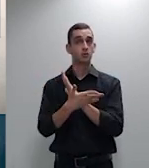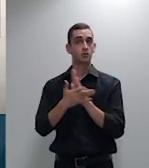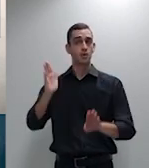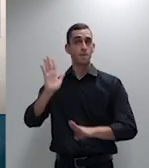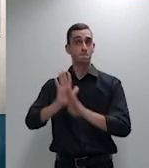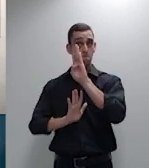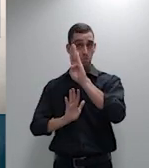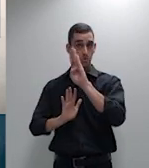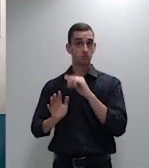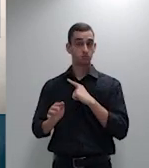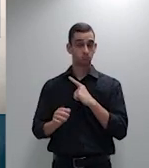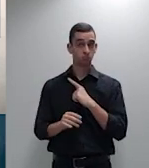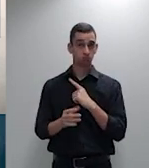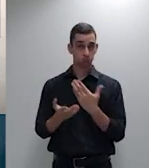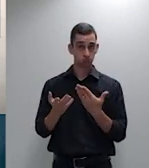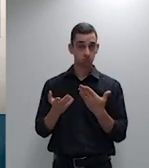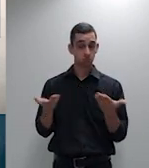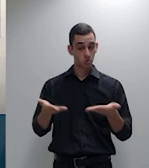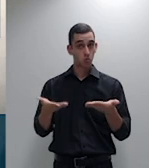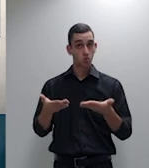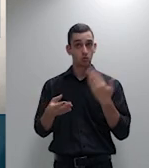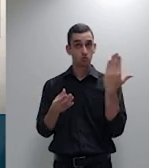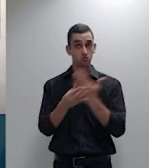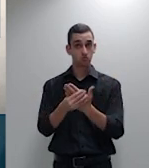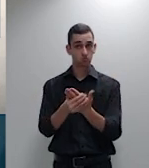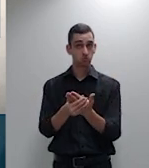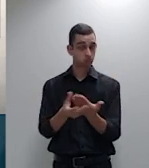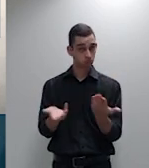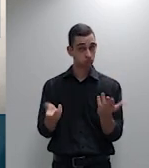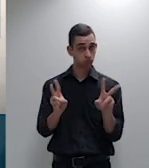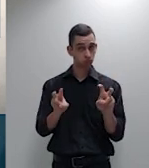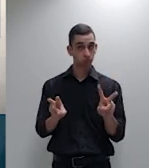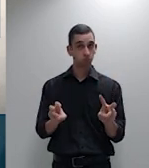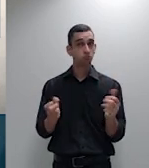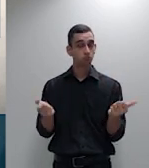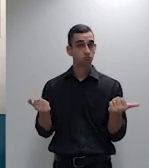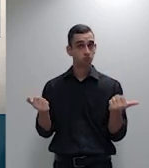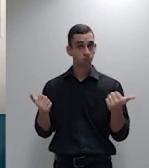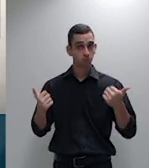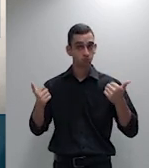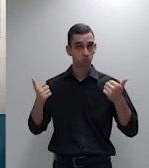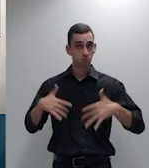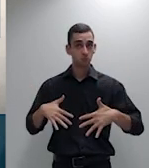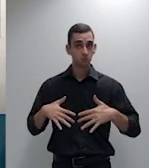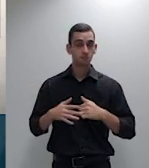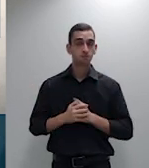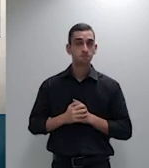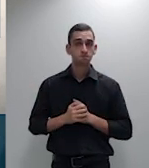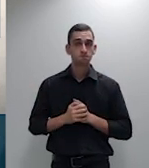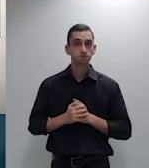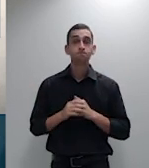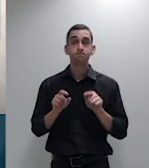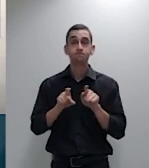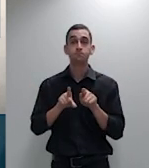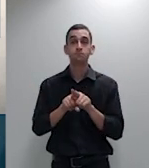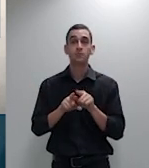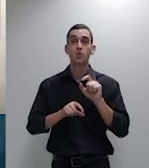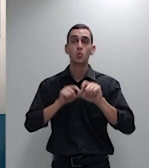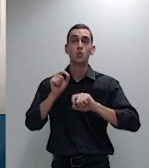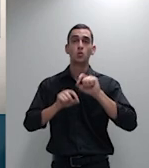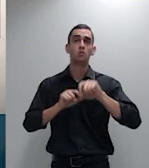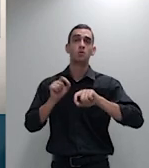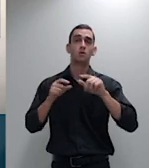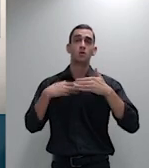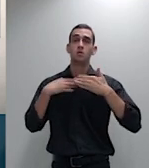da resolução 23 e a partir da conclusão